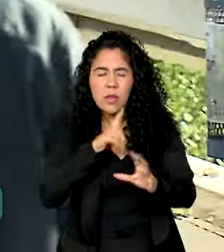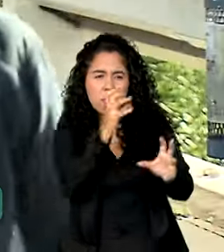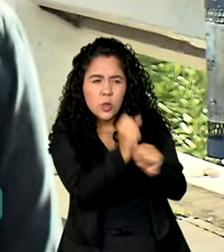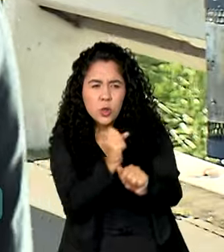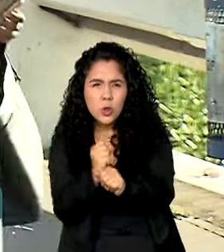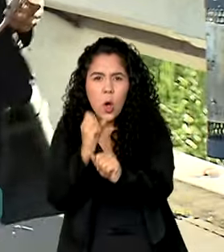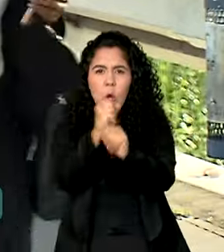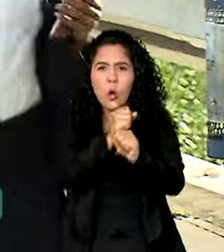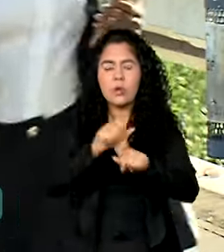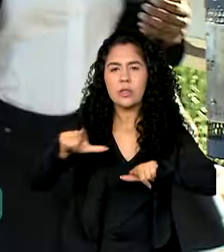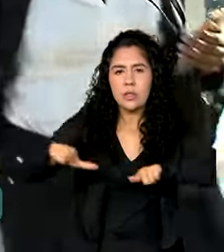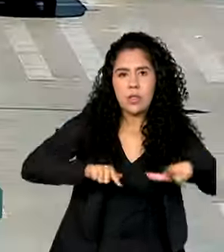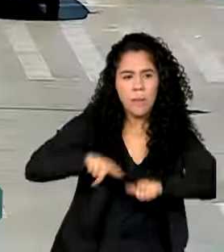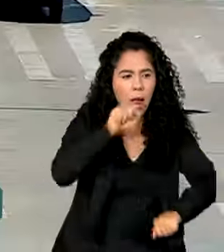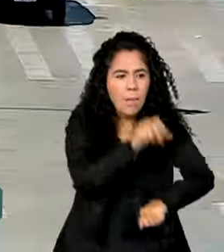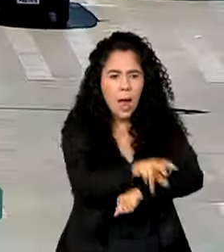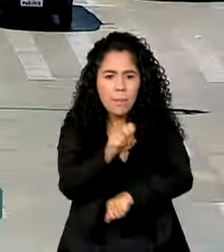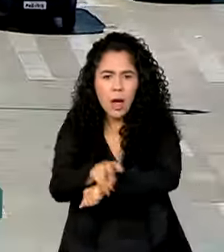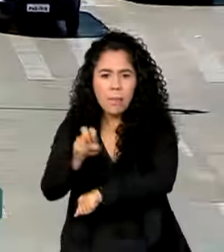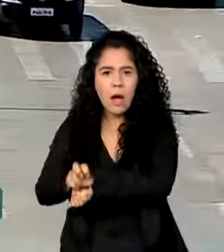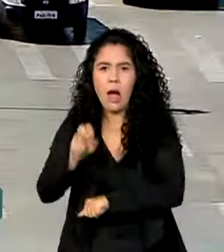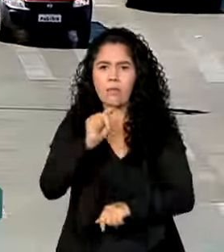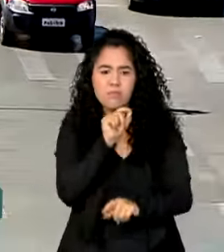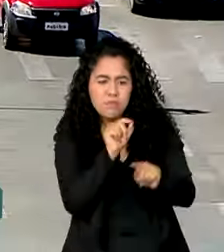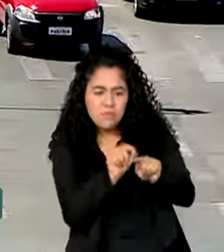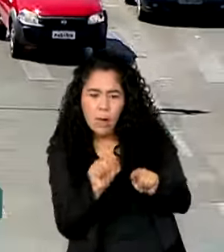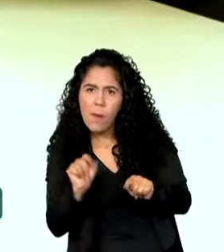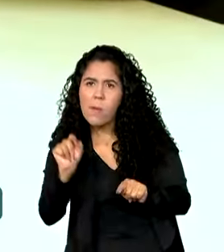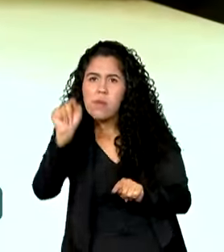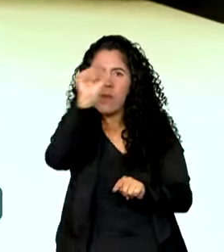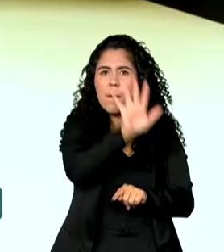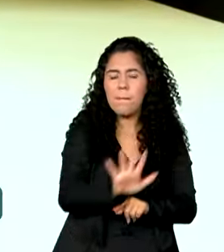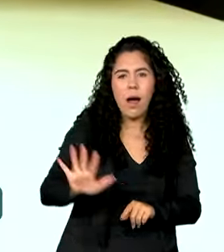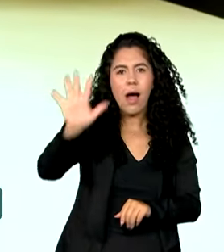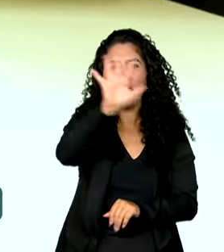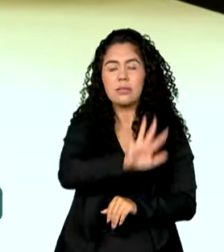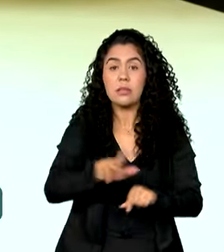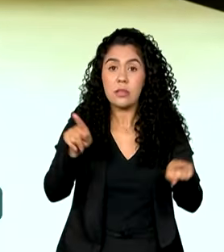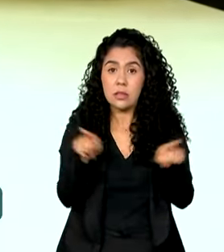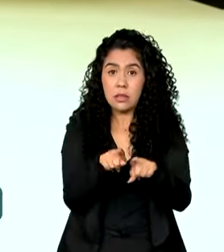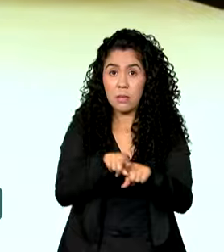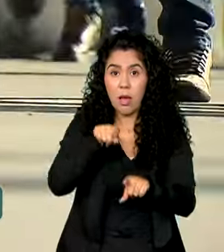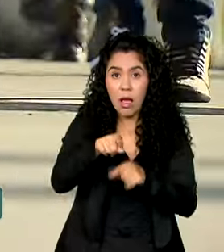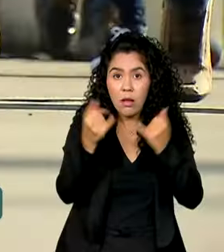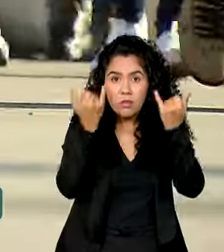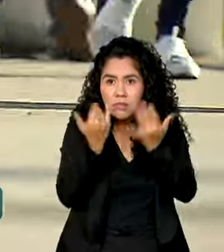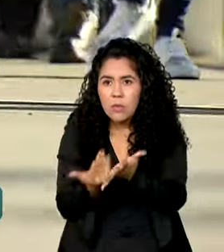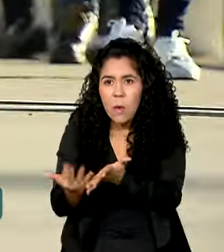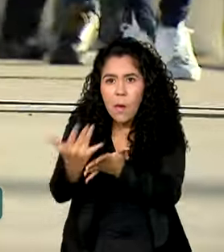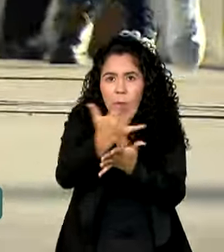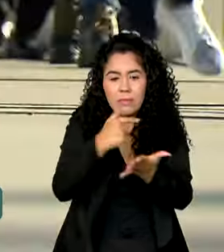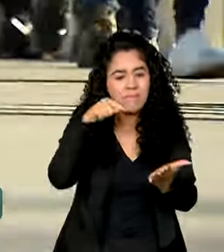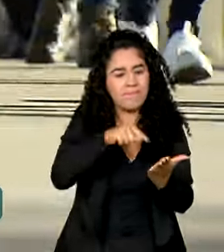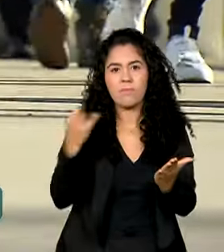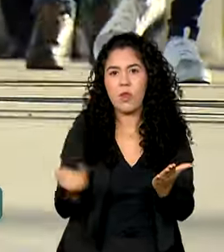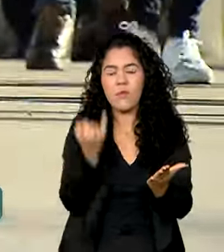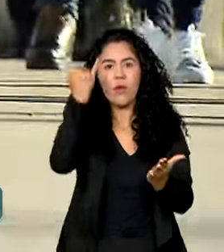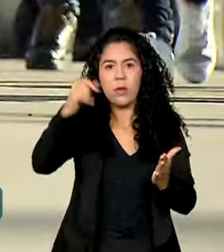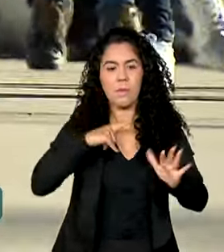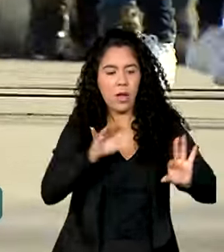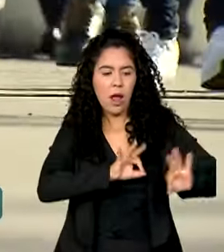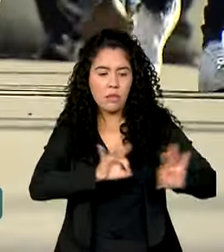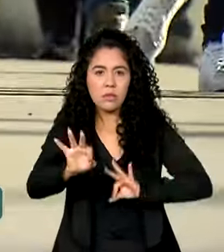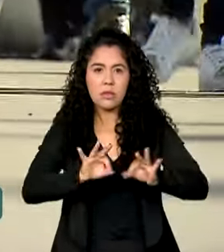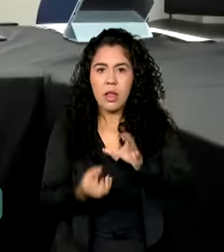de empregos e empregados em todas as regiões do país e é um instrumento essencial para orientar a formulação de